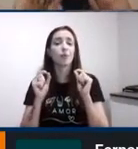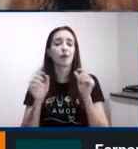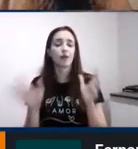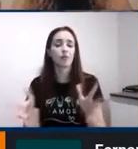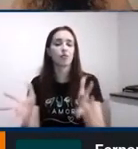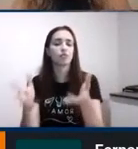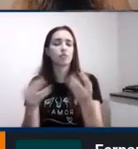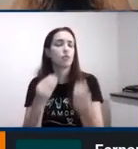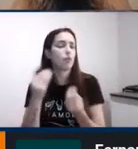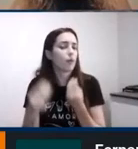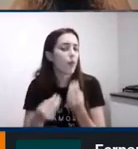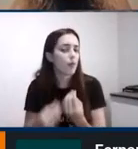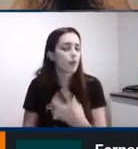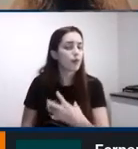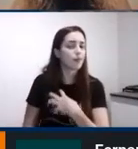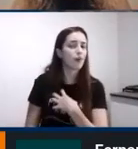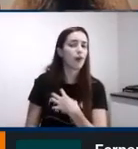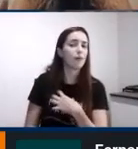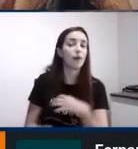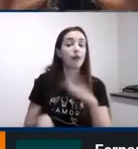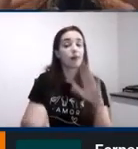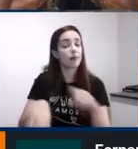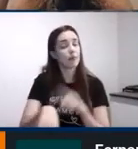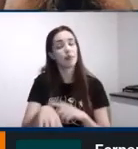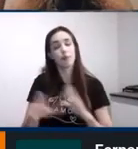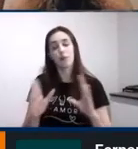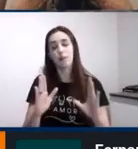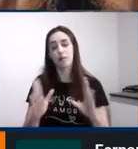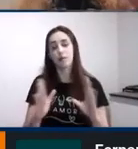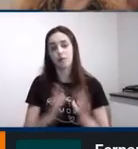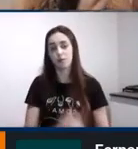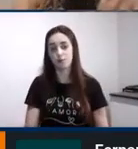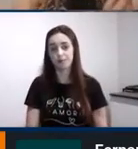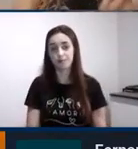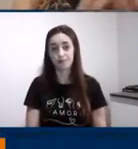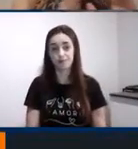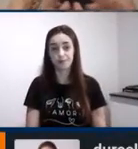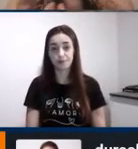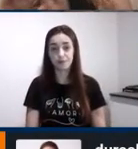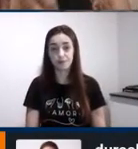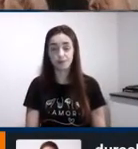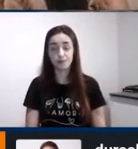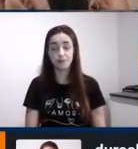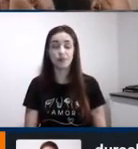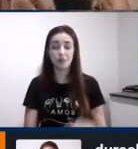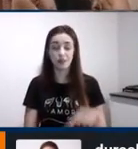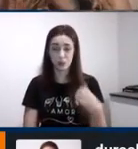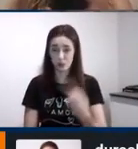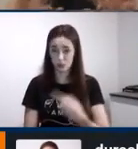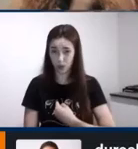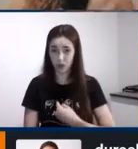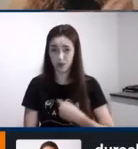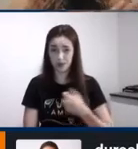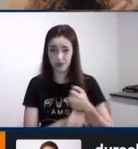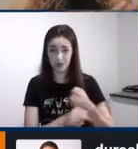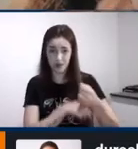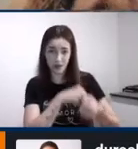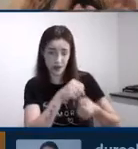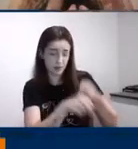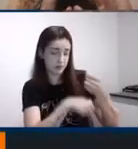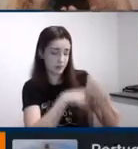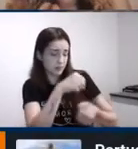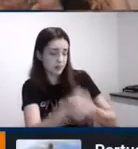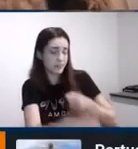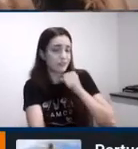depende do momento o ideal é que quanto mais velho a gente fique quanto mais